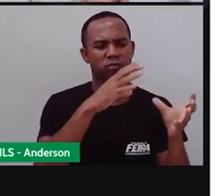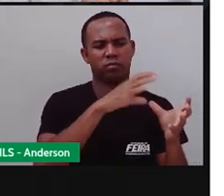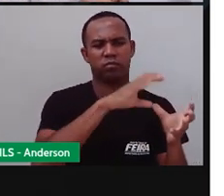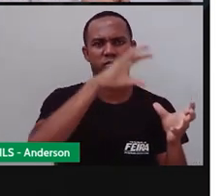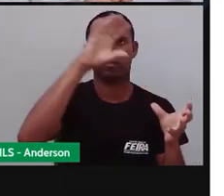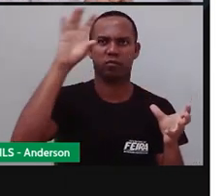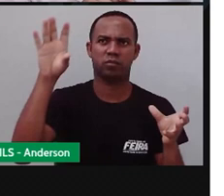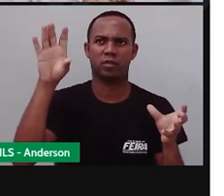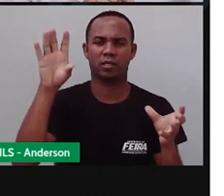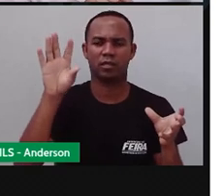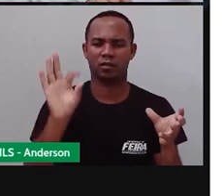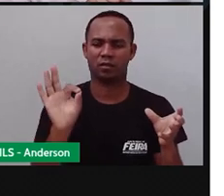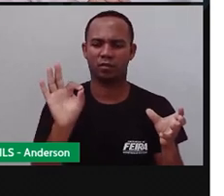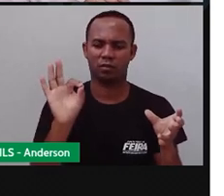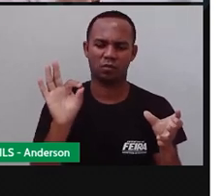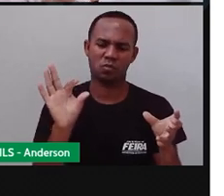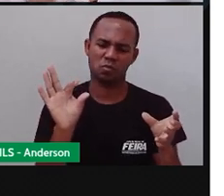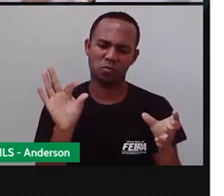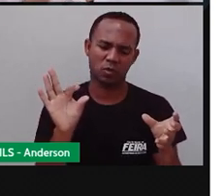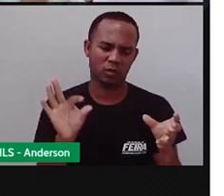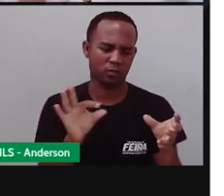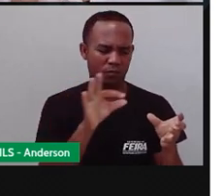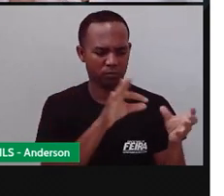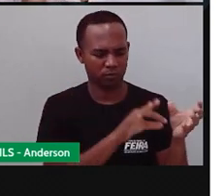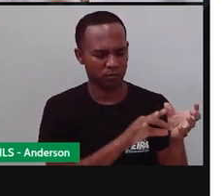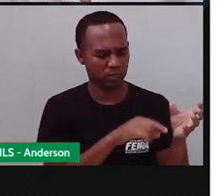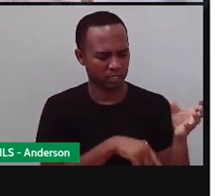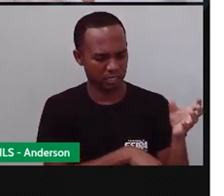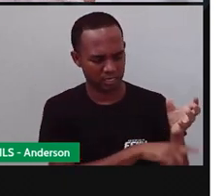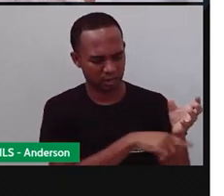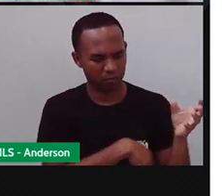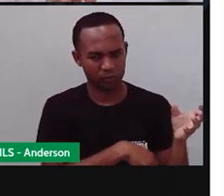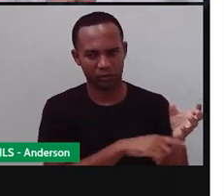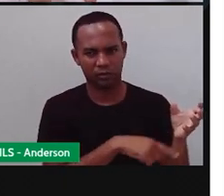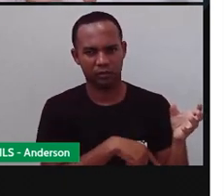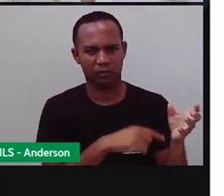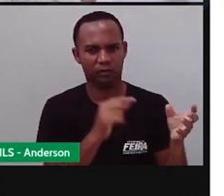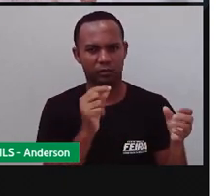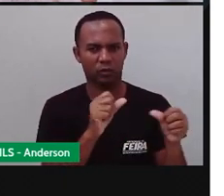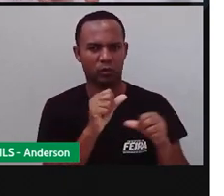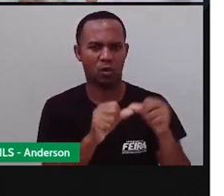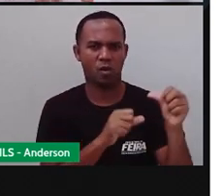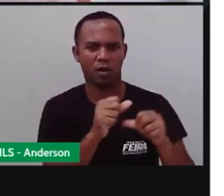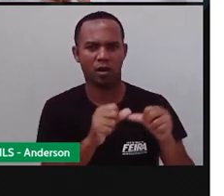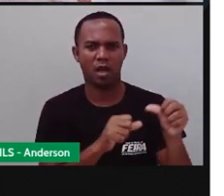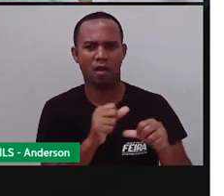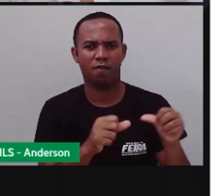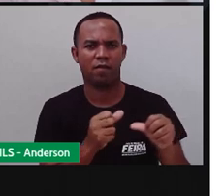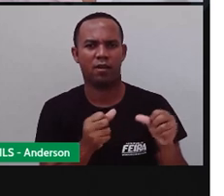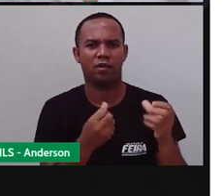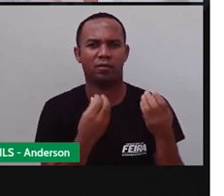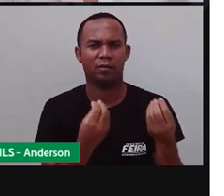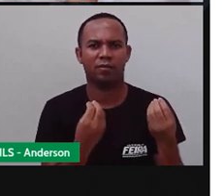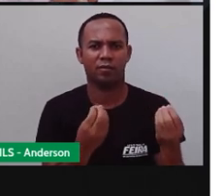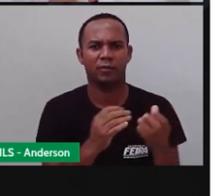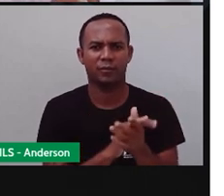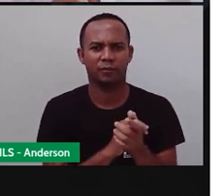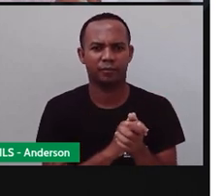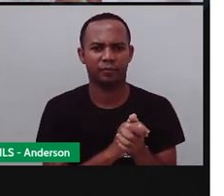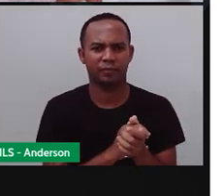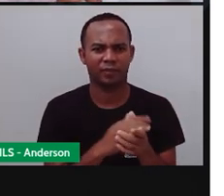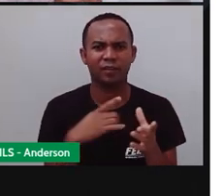jabuticabeiras para a abóboreira e as abóboras para a jabuticabeira.